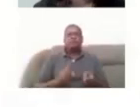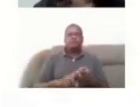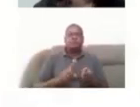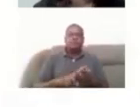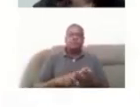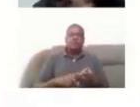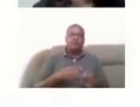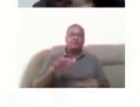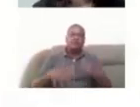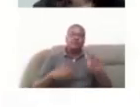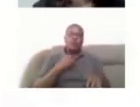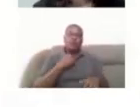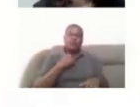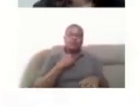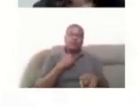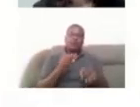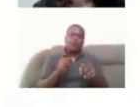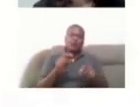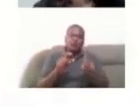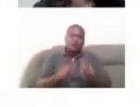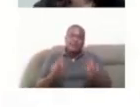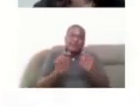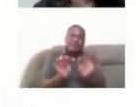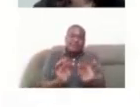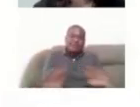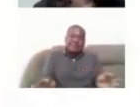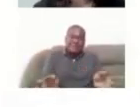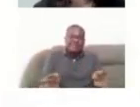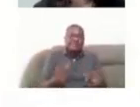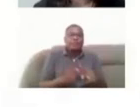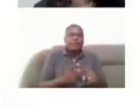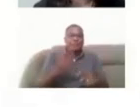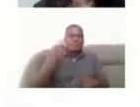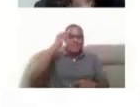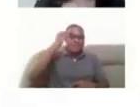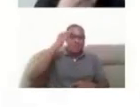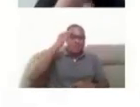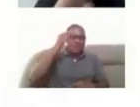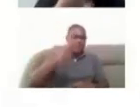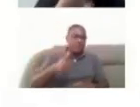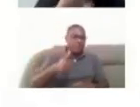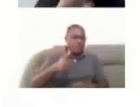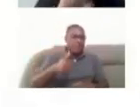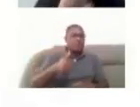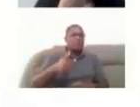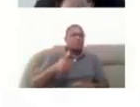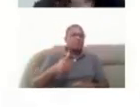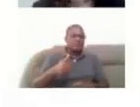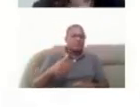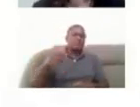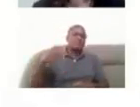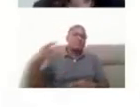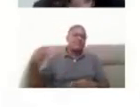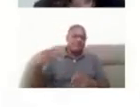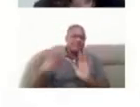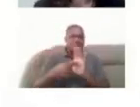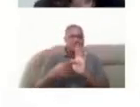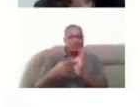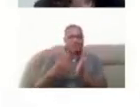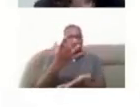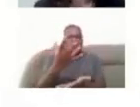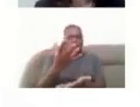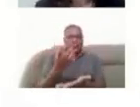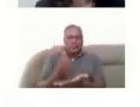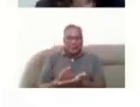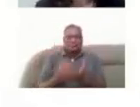computador do mais simples, porque precisa de uma memória adequada para que caiba o software que ele precisa utilizar, então,